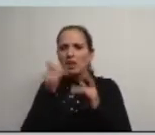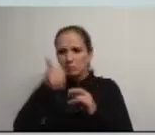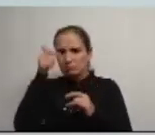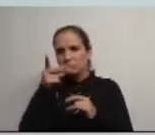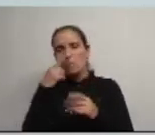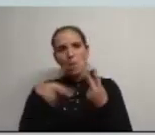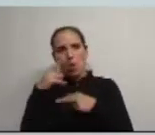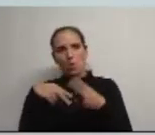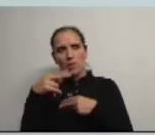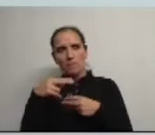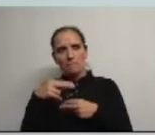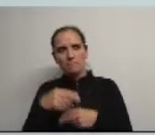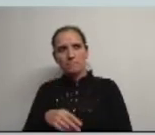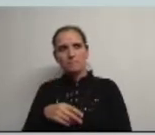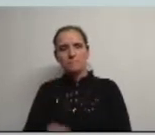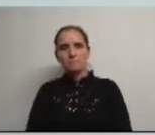procurem a RT